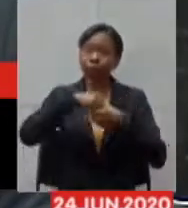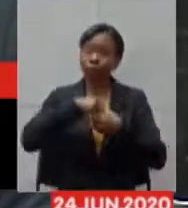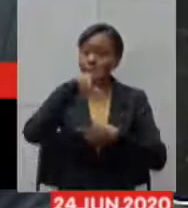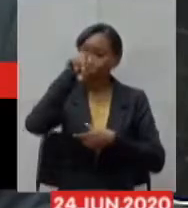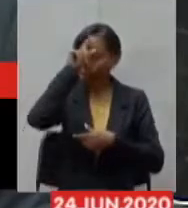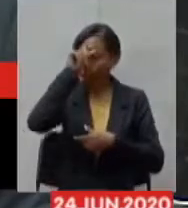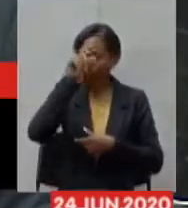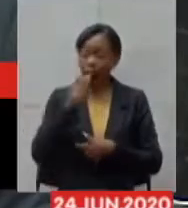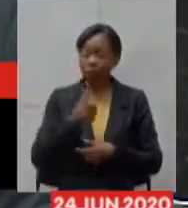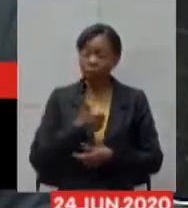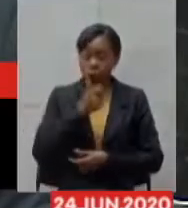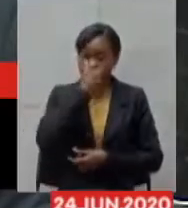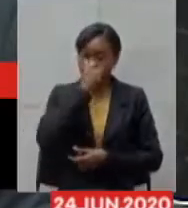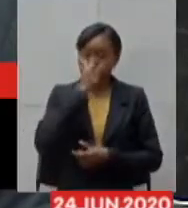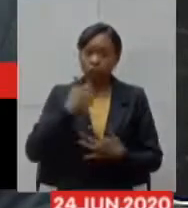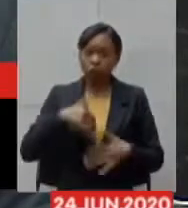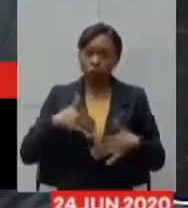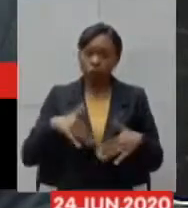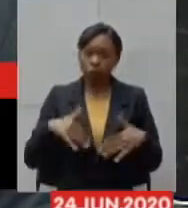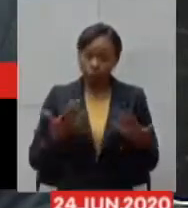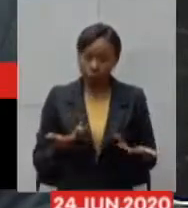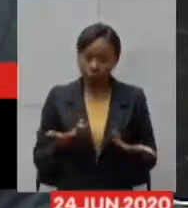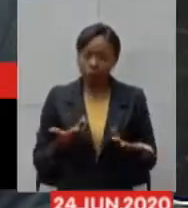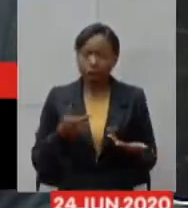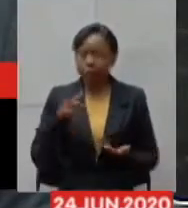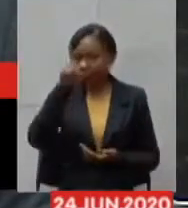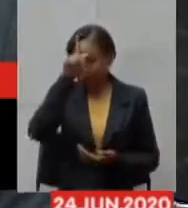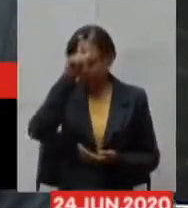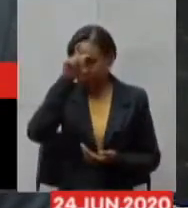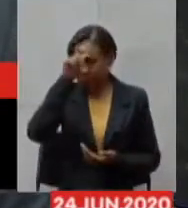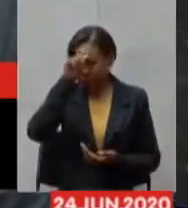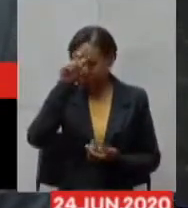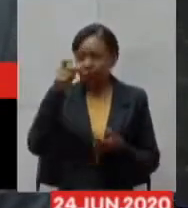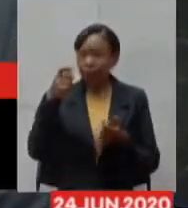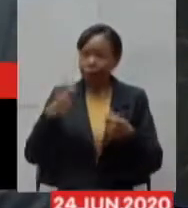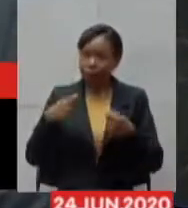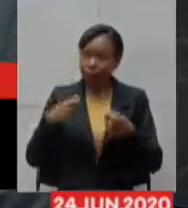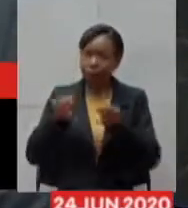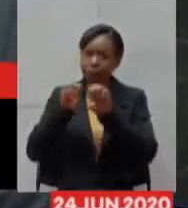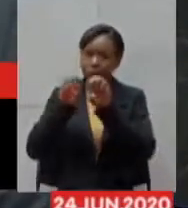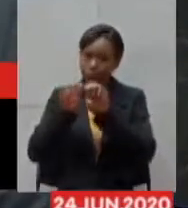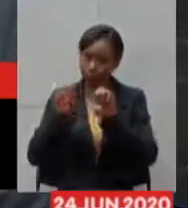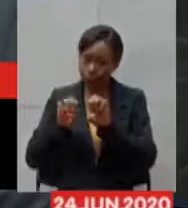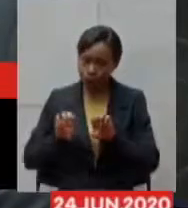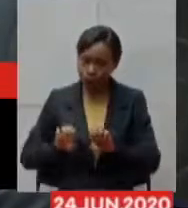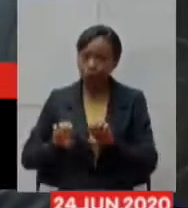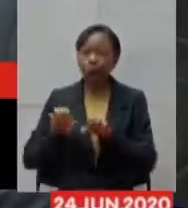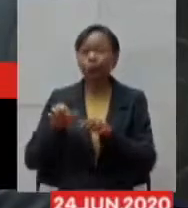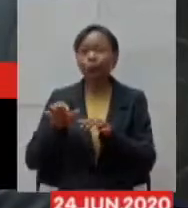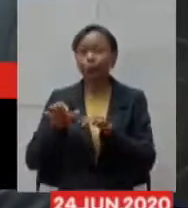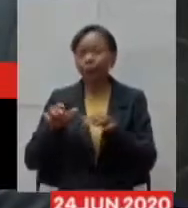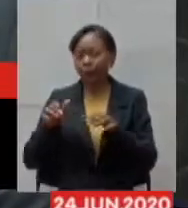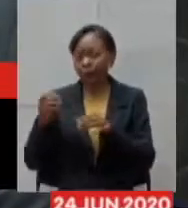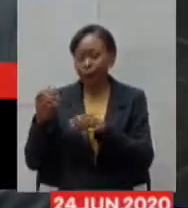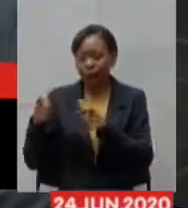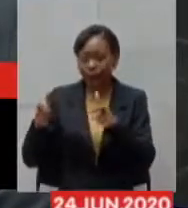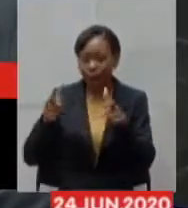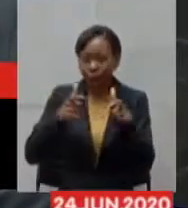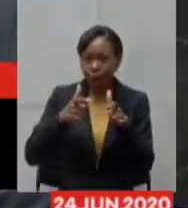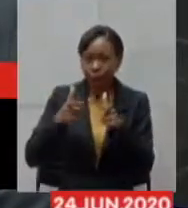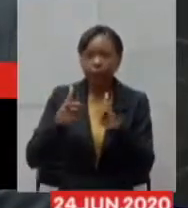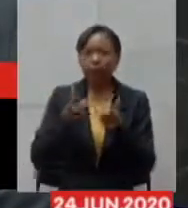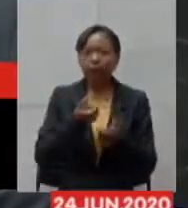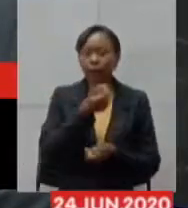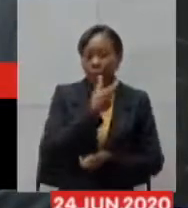assistência à saúde ela depende de estrutura física ela depende de equipamentos ela depende de medicamentos e